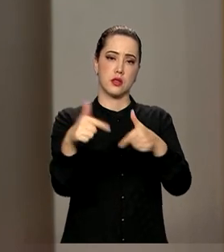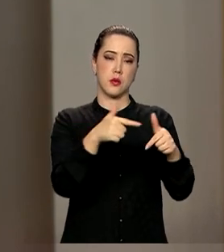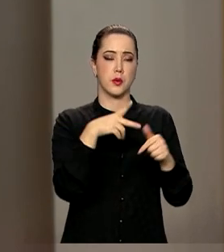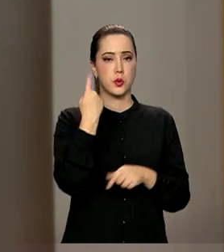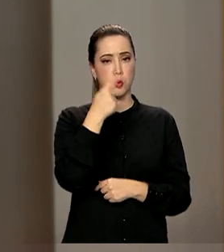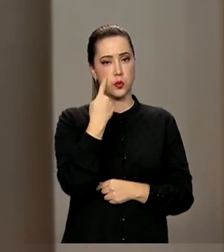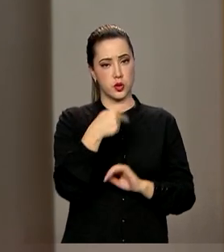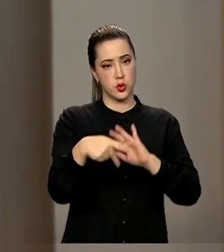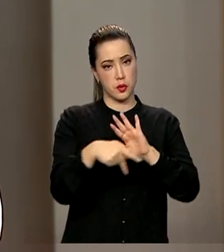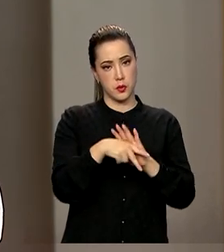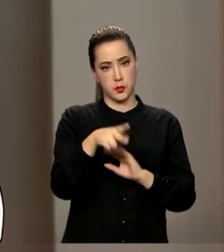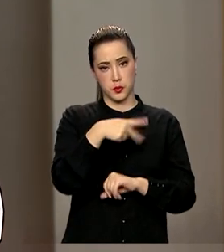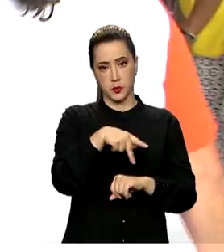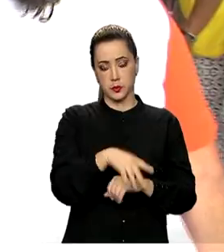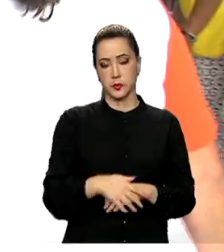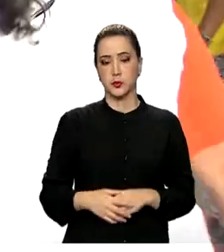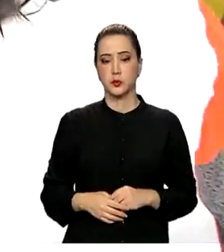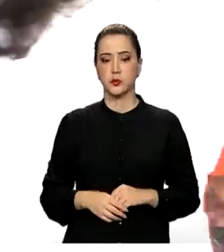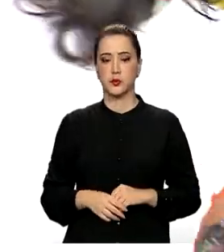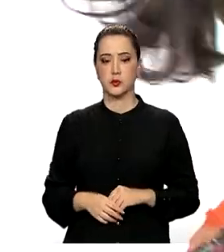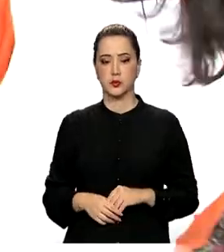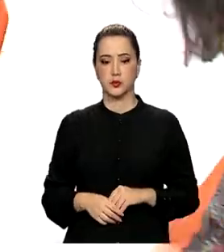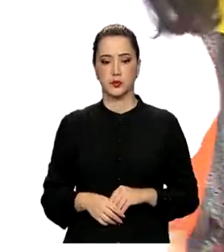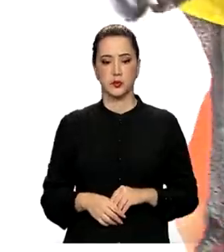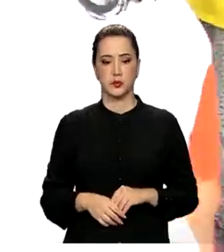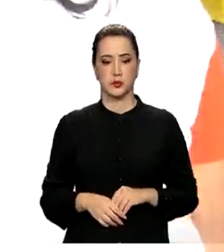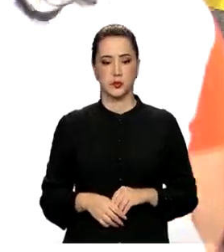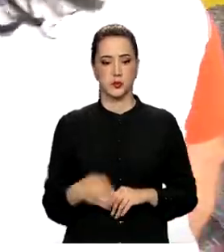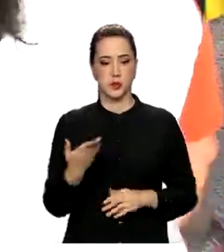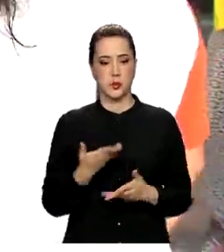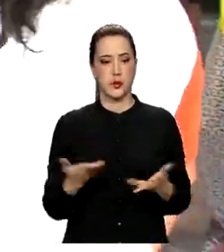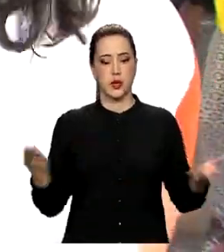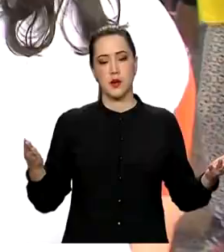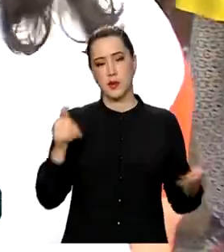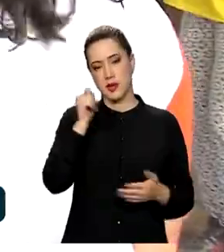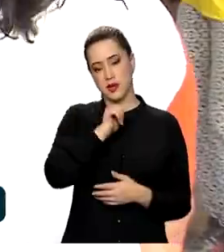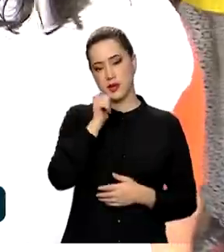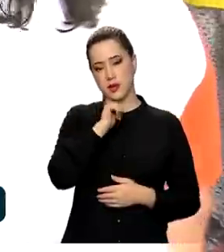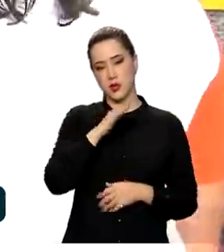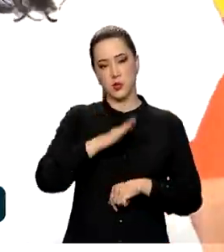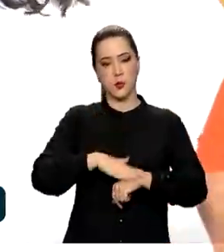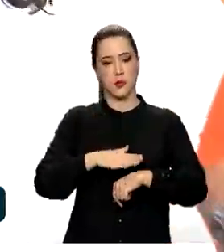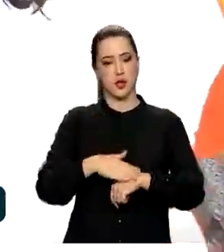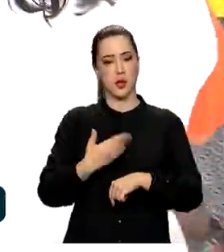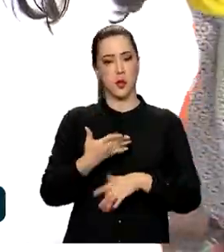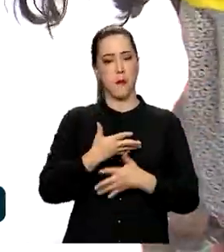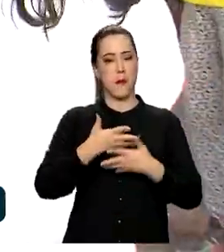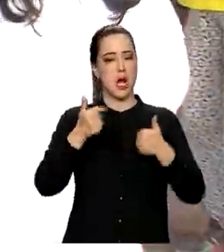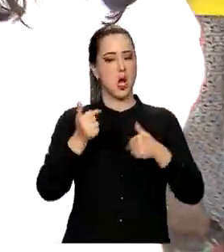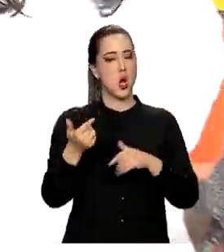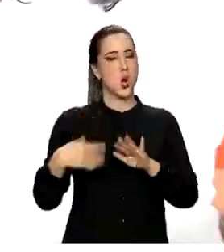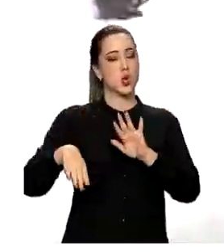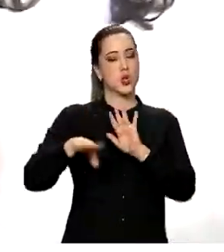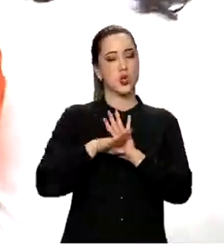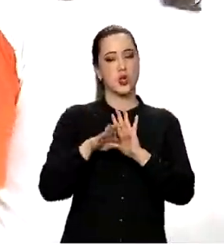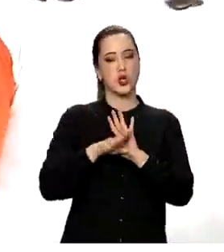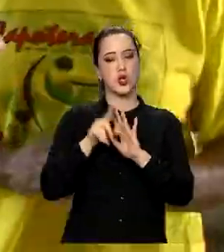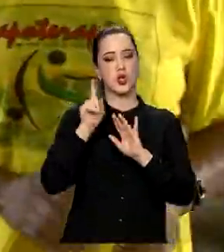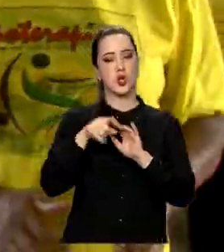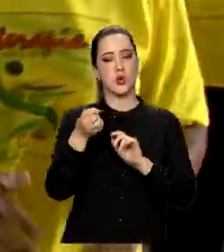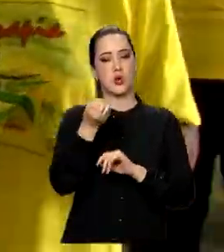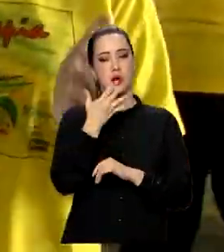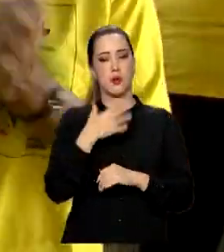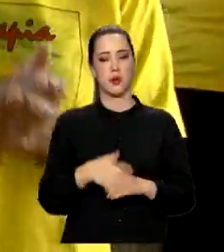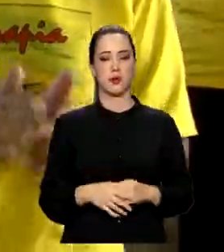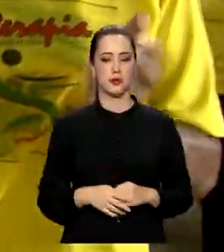políticas públicas no país. Para elas, a melhoridade chegou e está sendo muito bem-vinda.